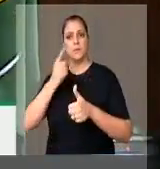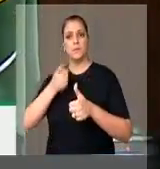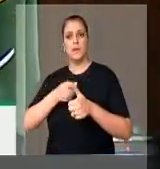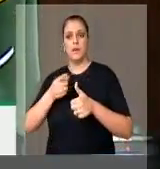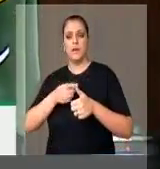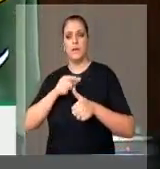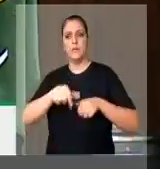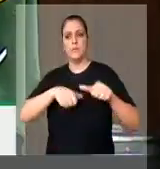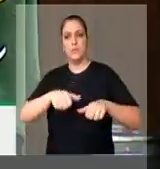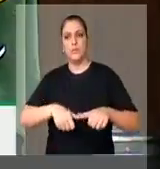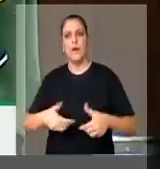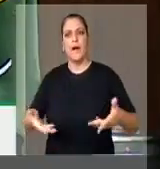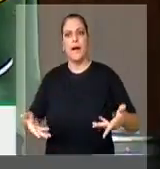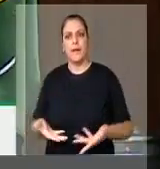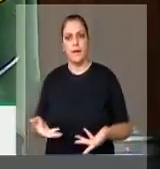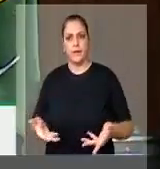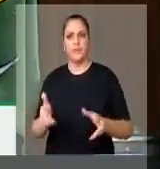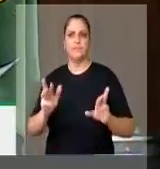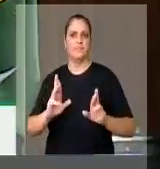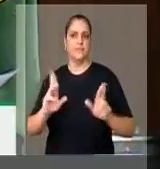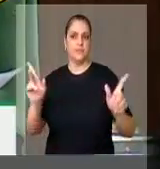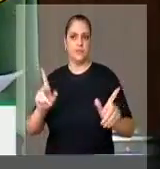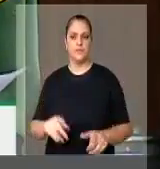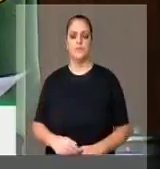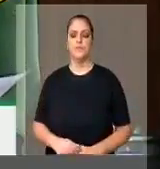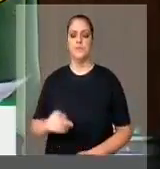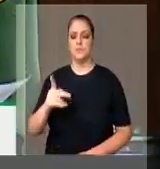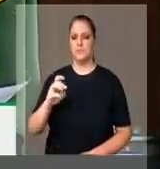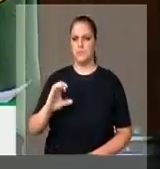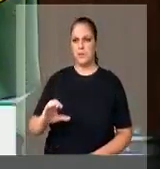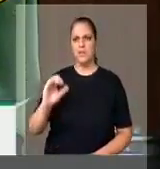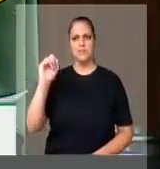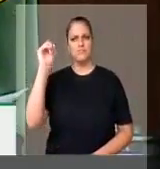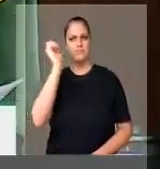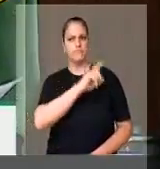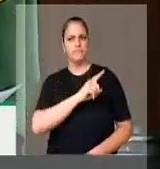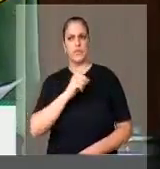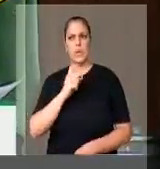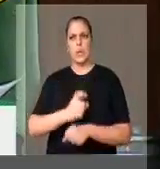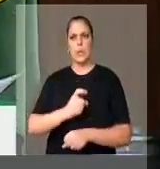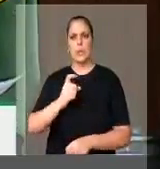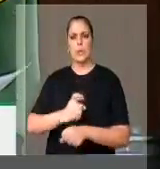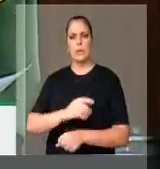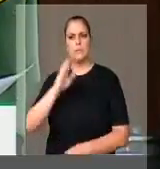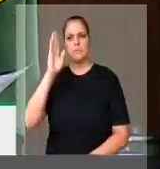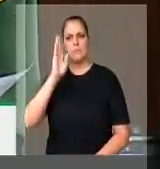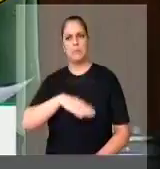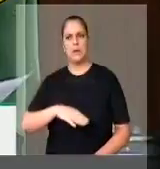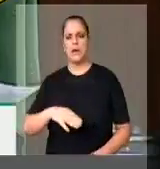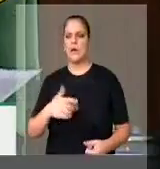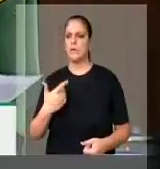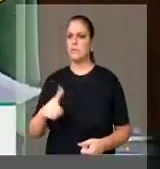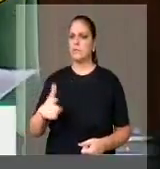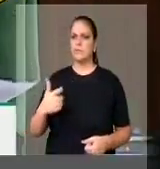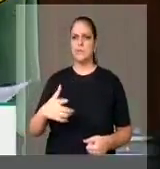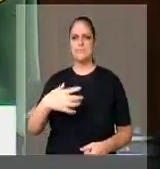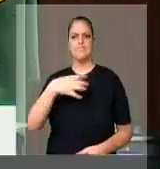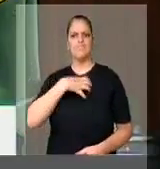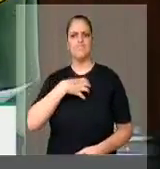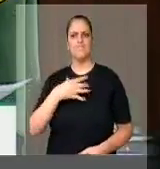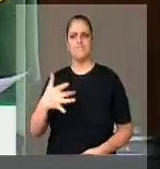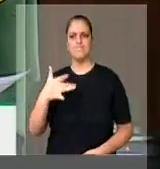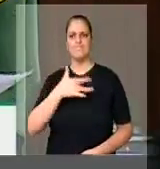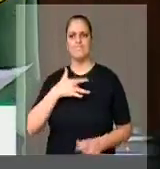está em debate agora. Primeiro, uma PEC extremamente dura, cruel, desumana, até covarde sobre alguns